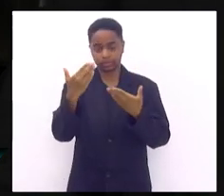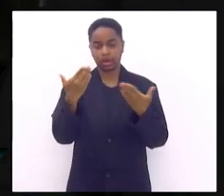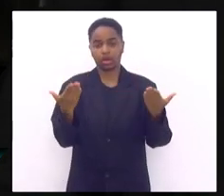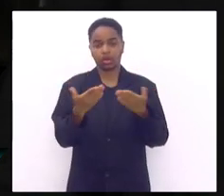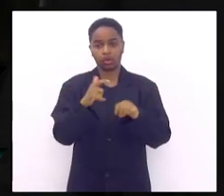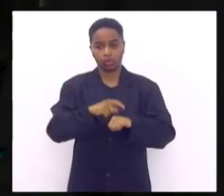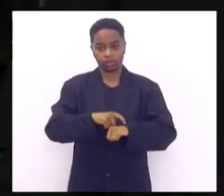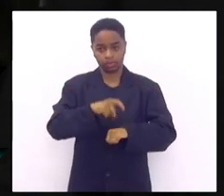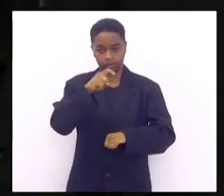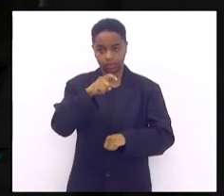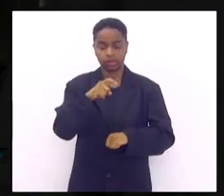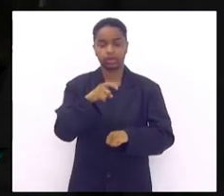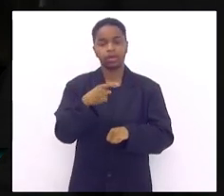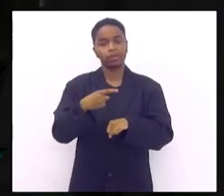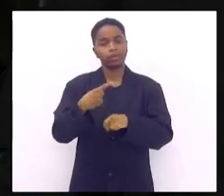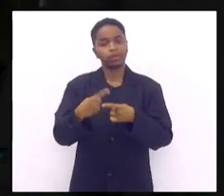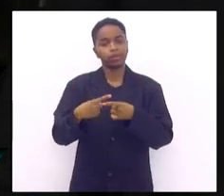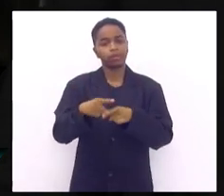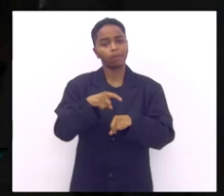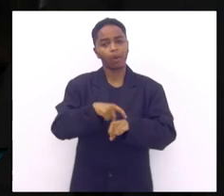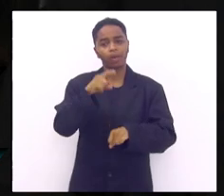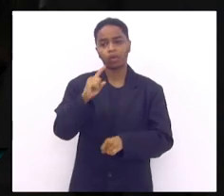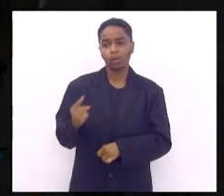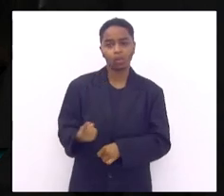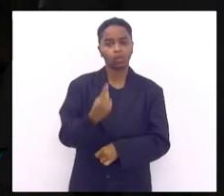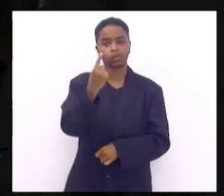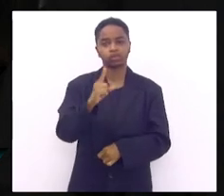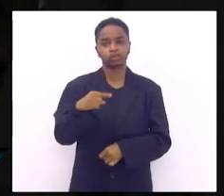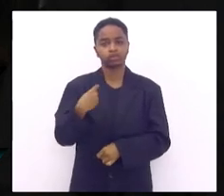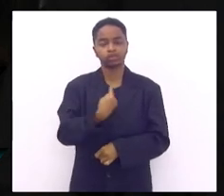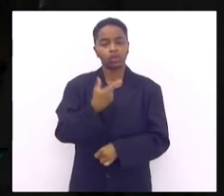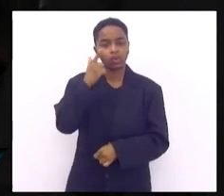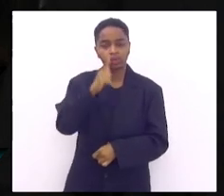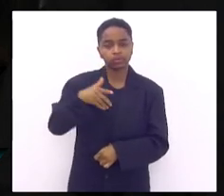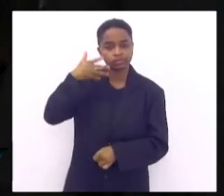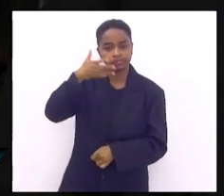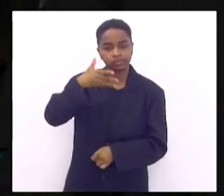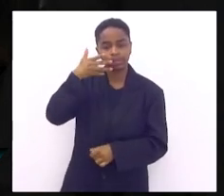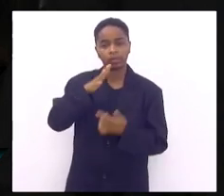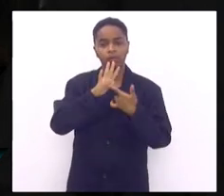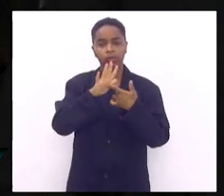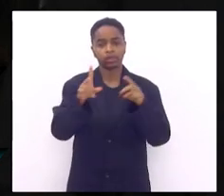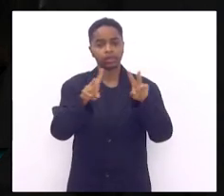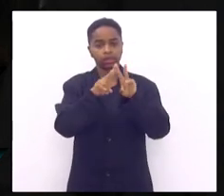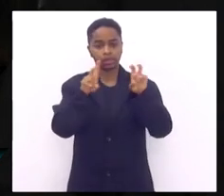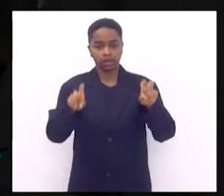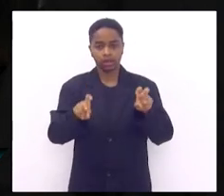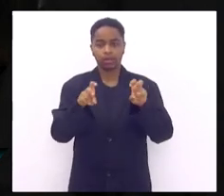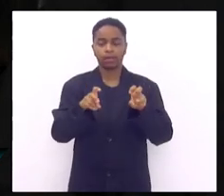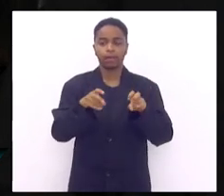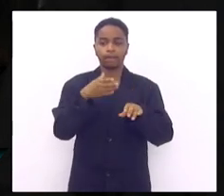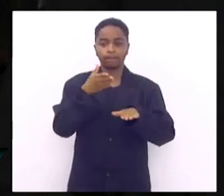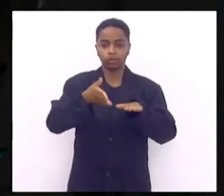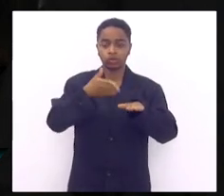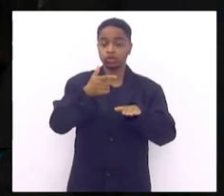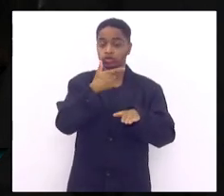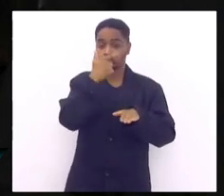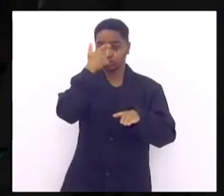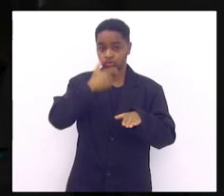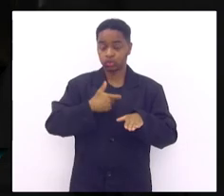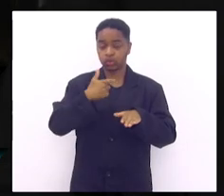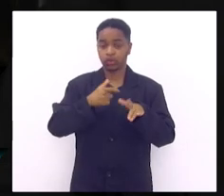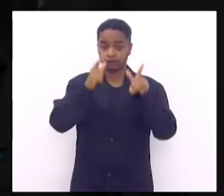momento um momento ímpar de poder estar falando da podologia eu sou enfermeira há 25 anos